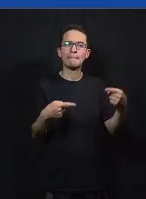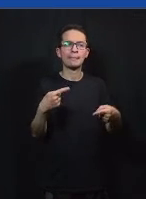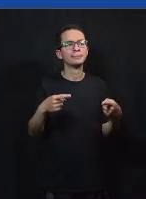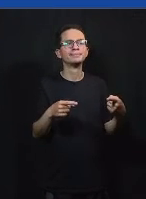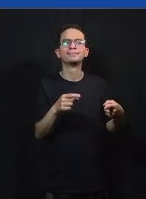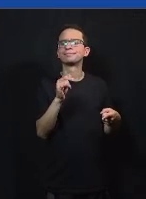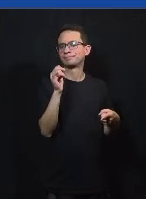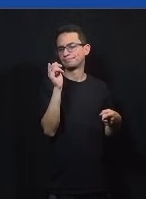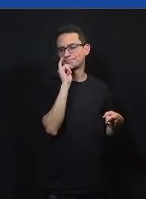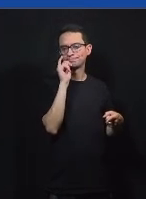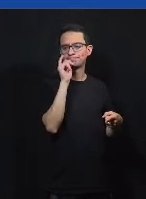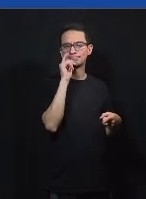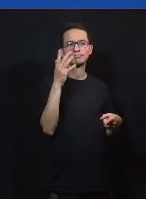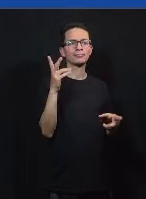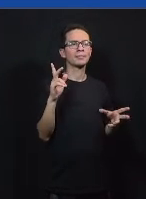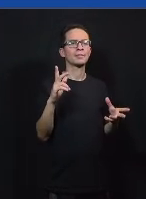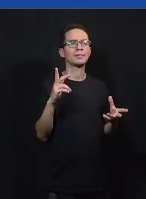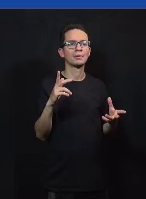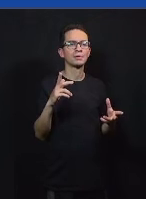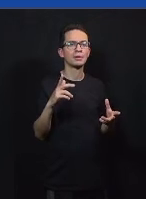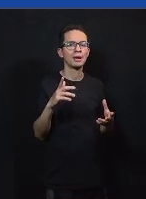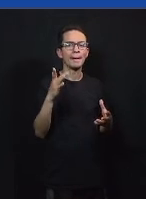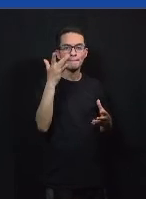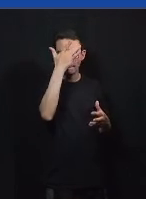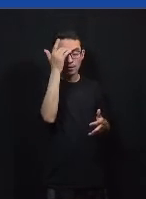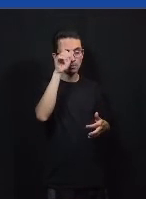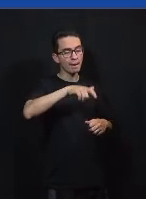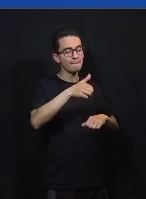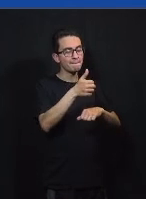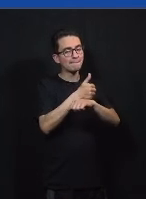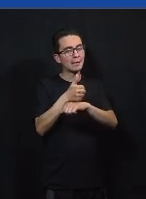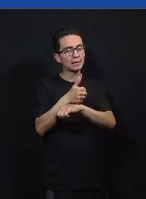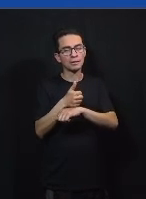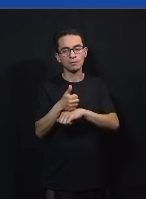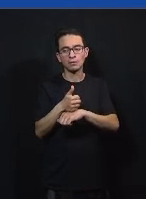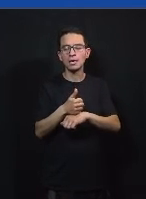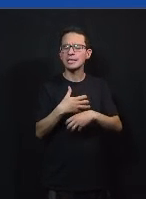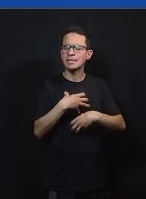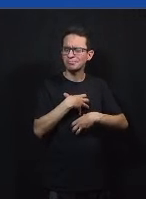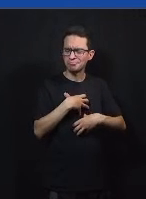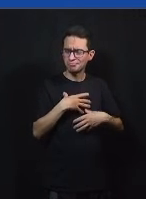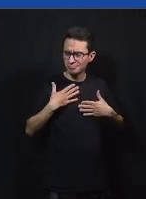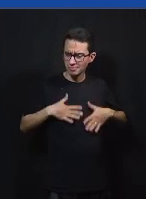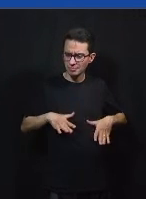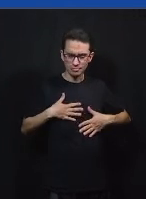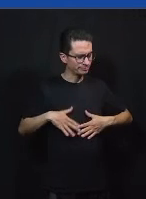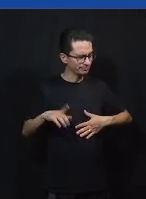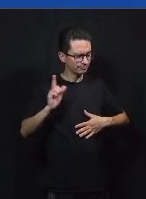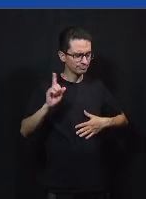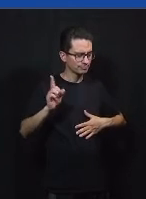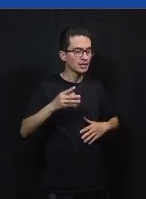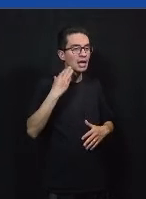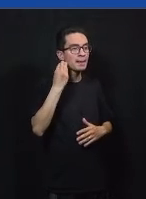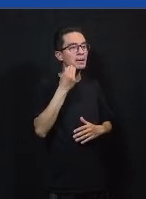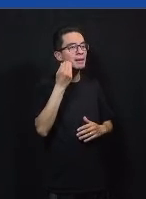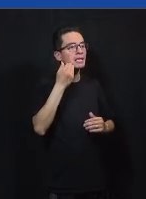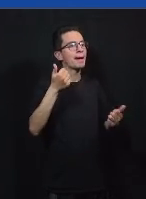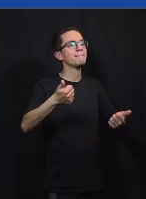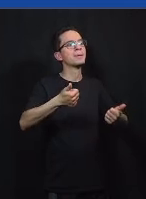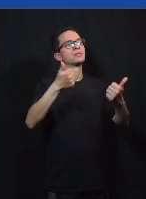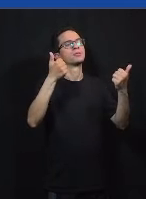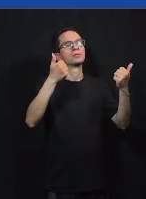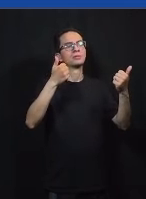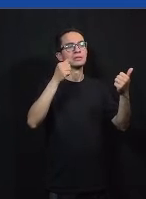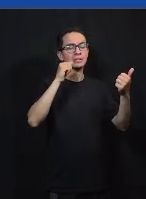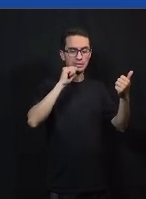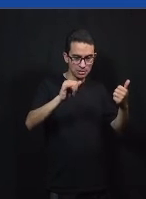um debatedor famoso e profissional provavelmente não vou se sentir confortáveis talvez experimentar isso mas se eu convidasse vocês para